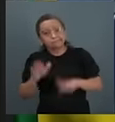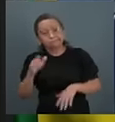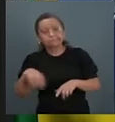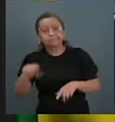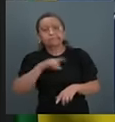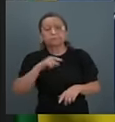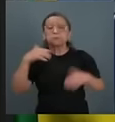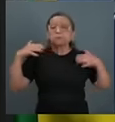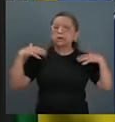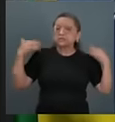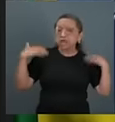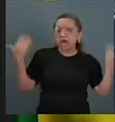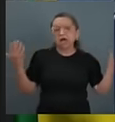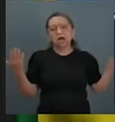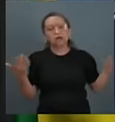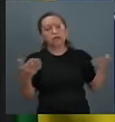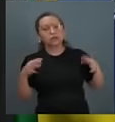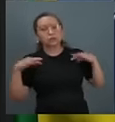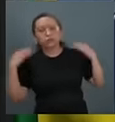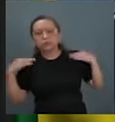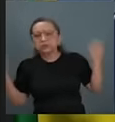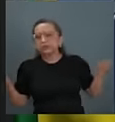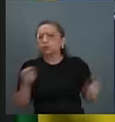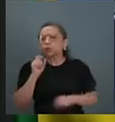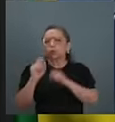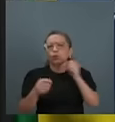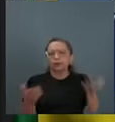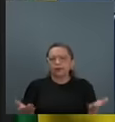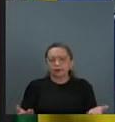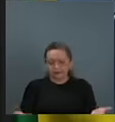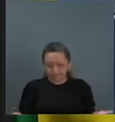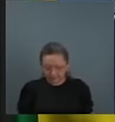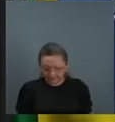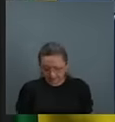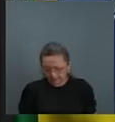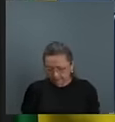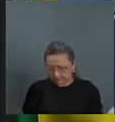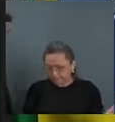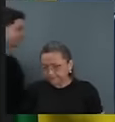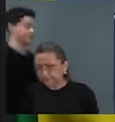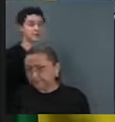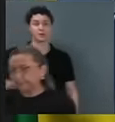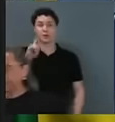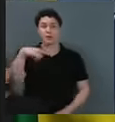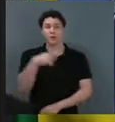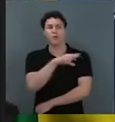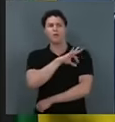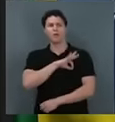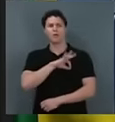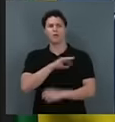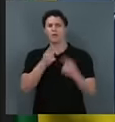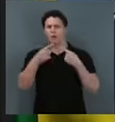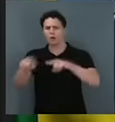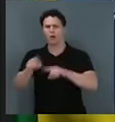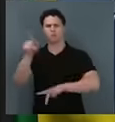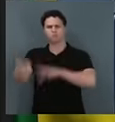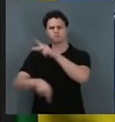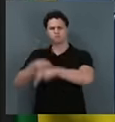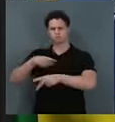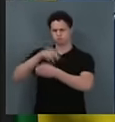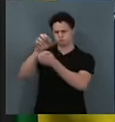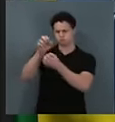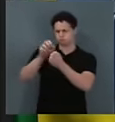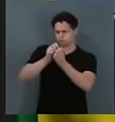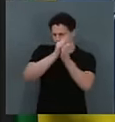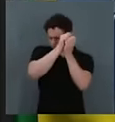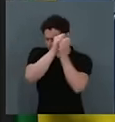Passear? Fazer turismo? Logo em seguida, os policiais iniciaram o ataque à população com bombas jogadas de